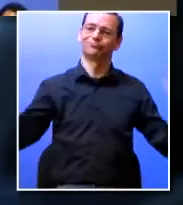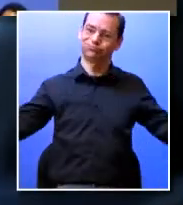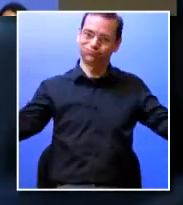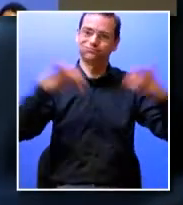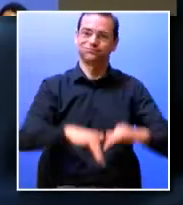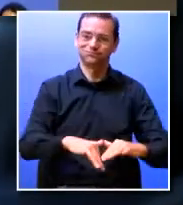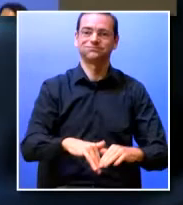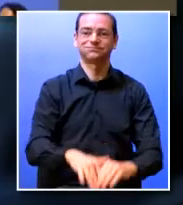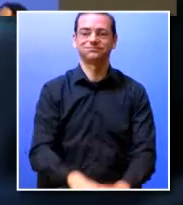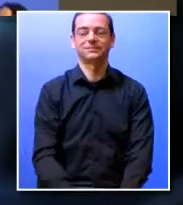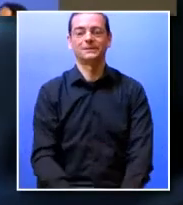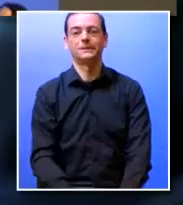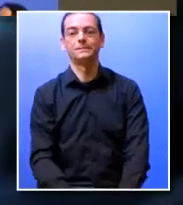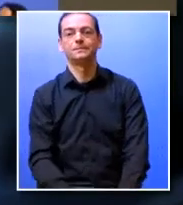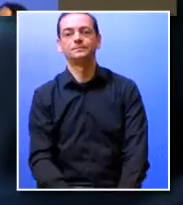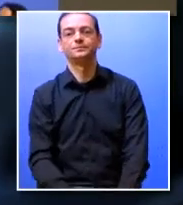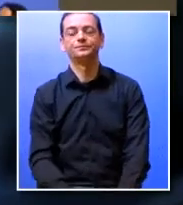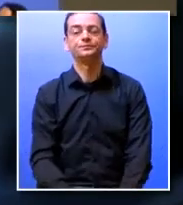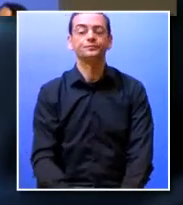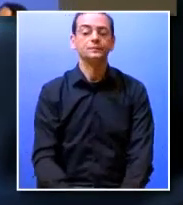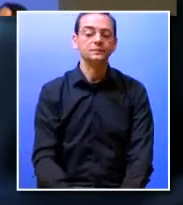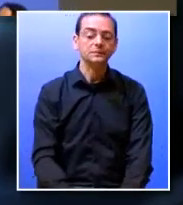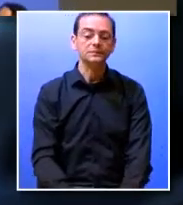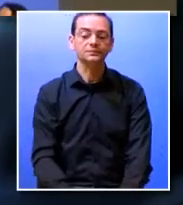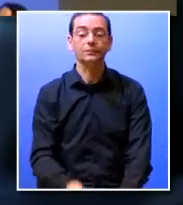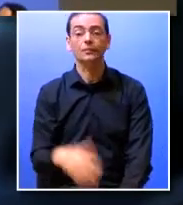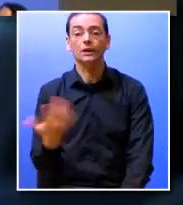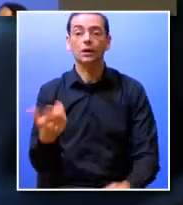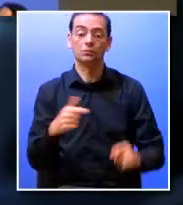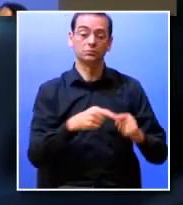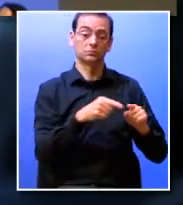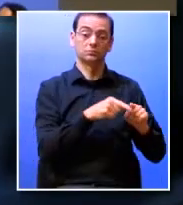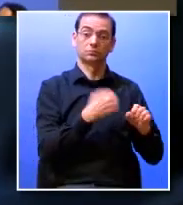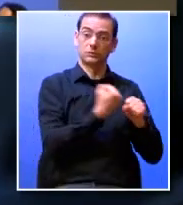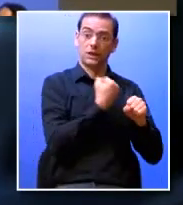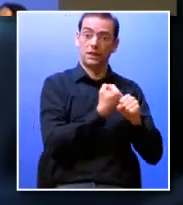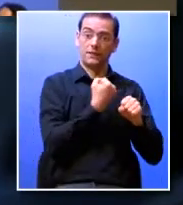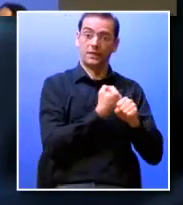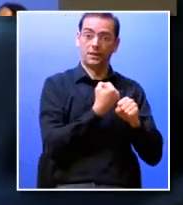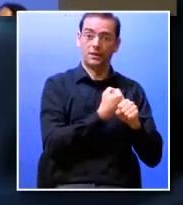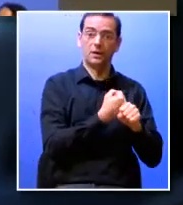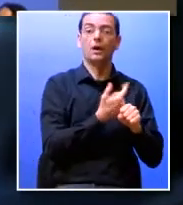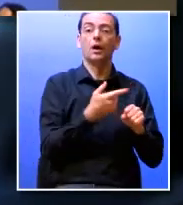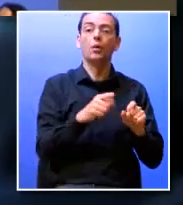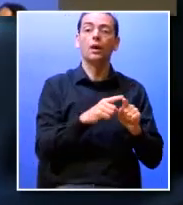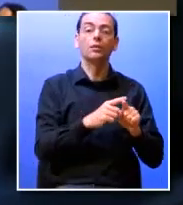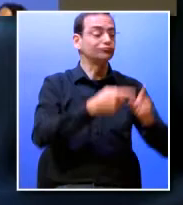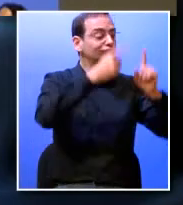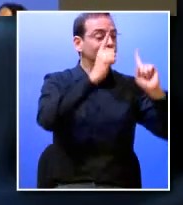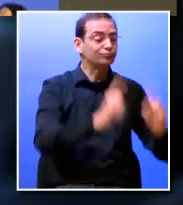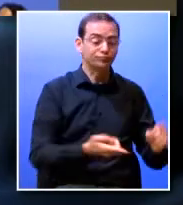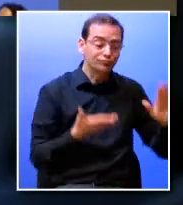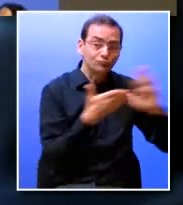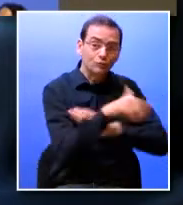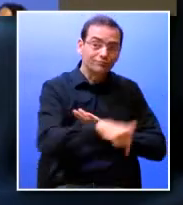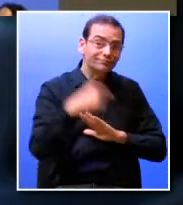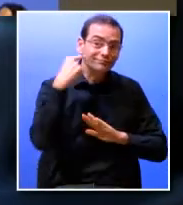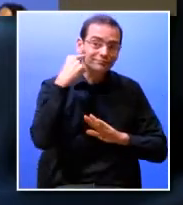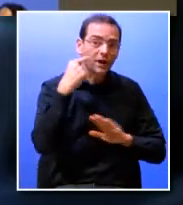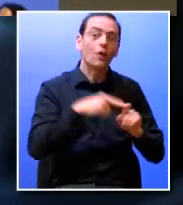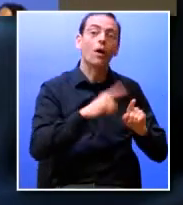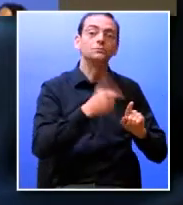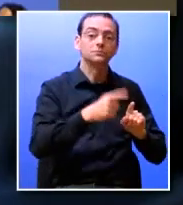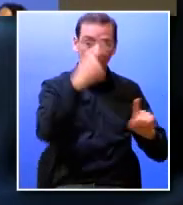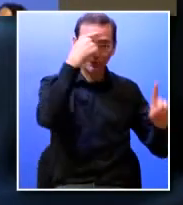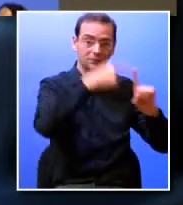desta forma com esta com esta prática queremos desde o primeiro dia estar a preparar os nossos estudantes e